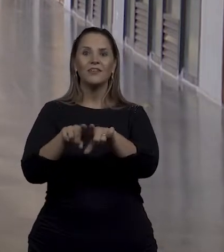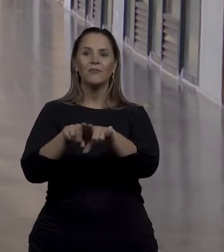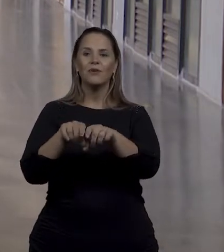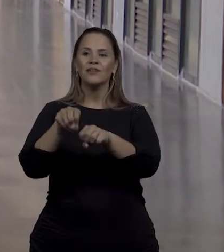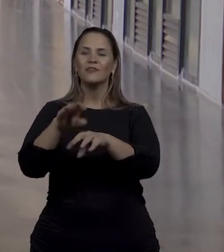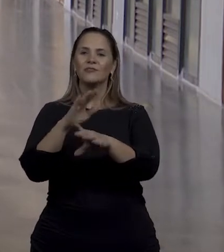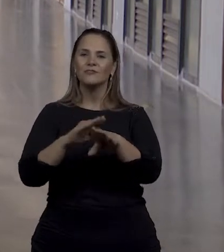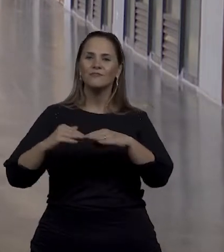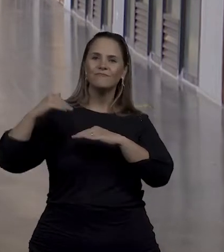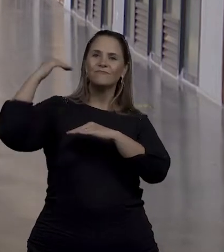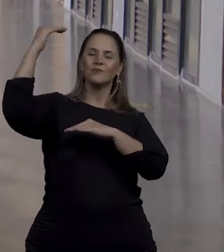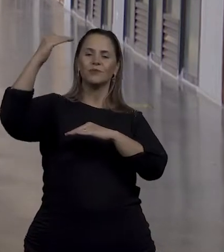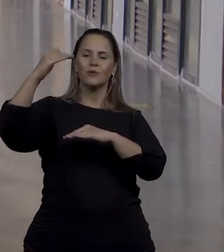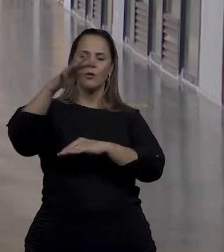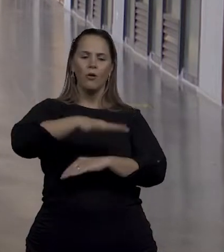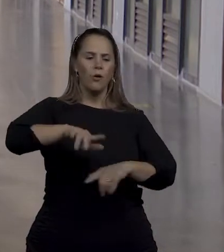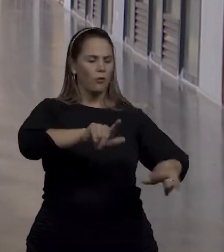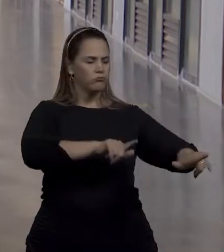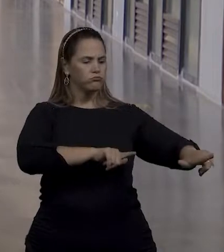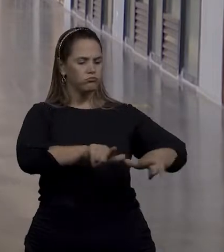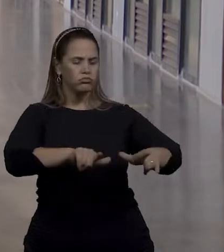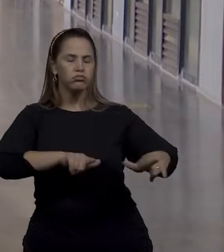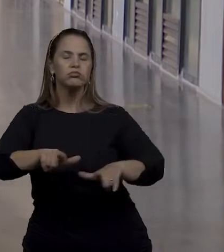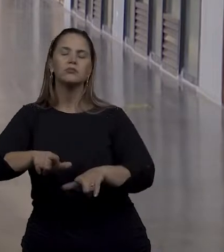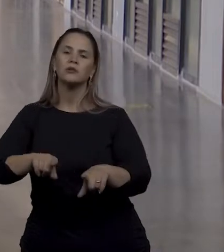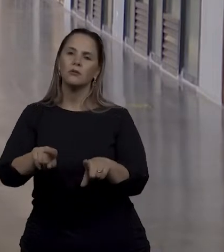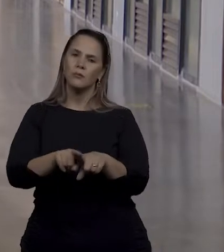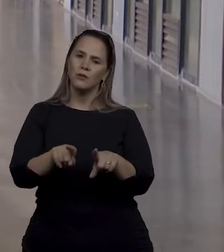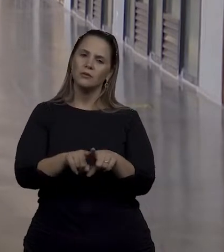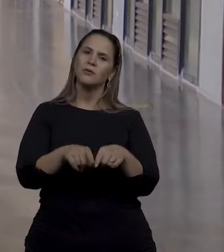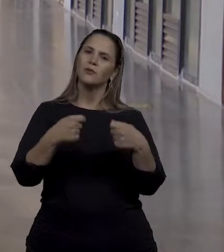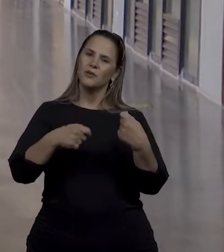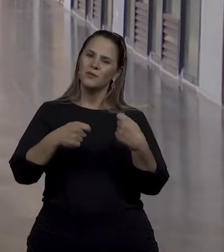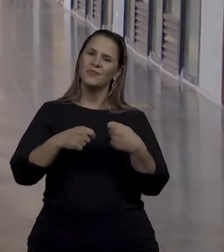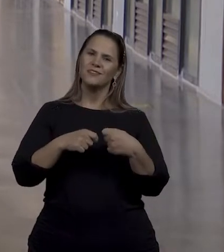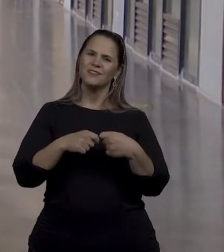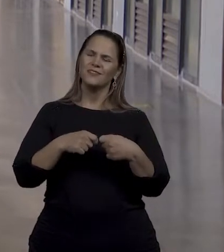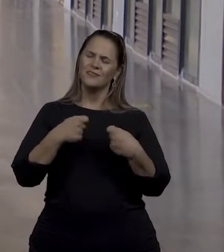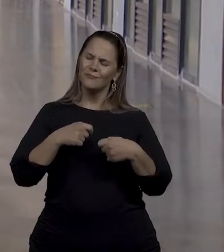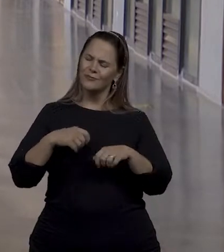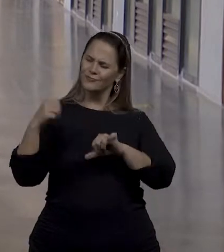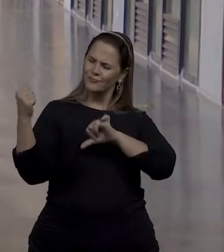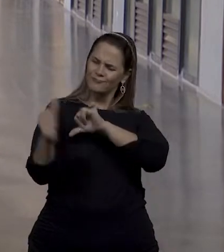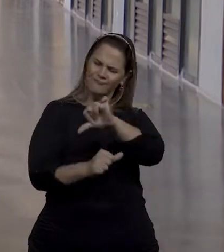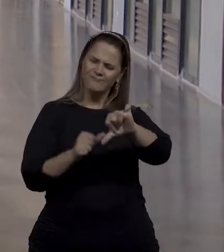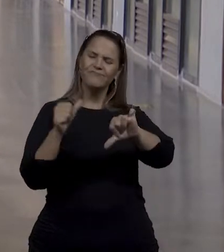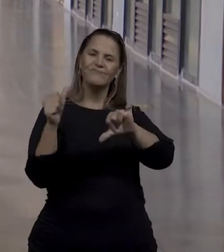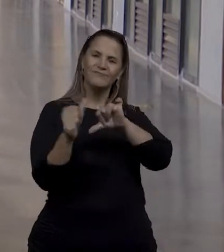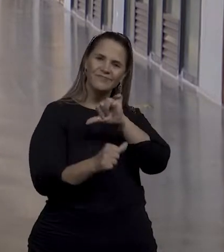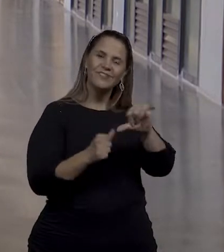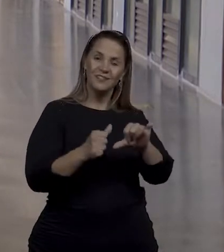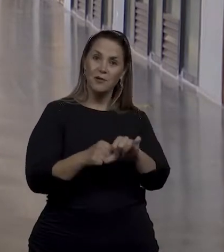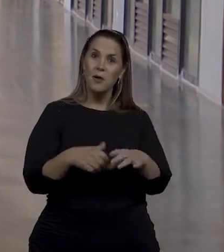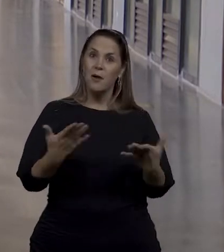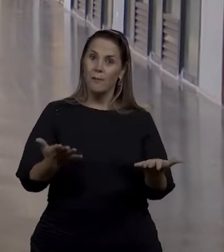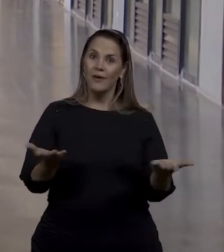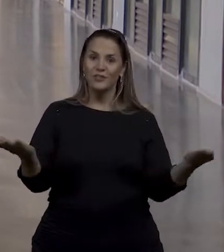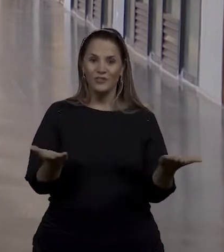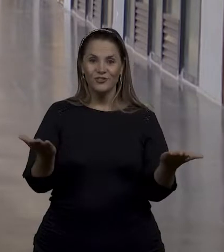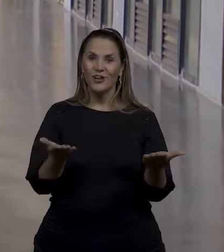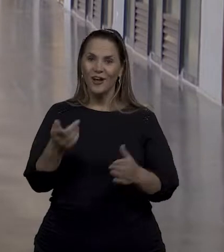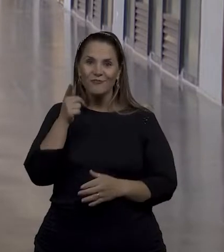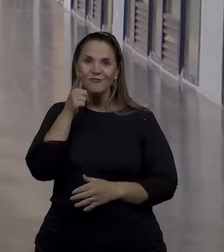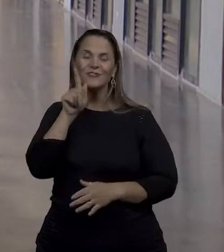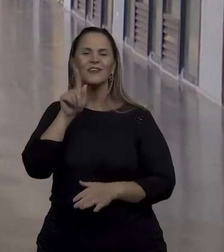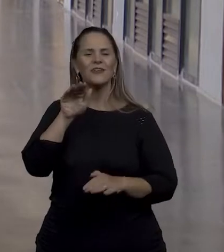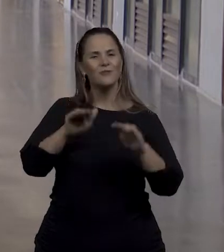superior, no ambiente de trabalho. Então, a gente percebe que ainda há muito a ser feito, muito embora também a gente já tenha